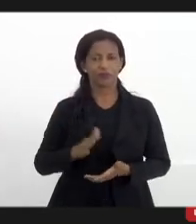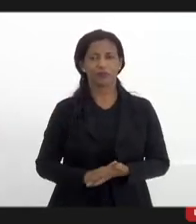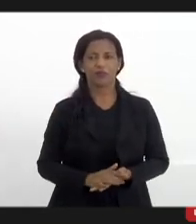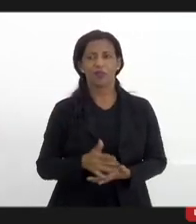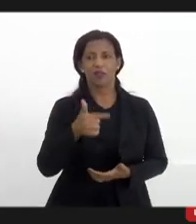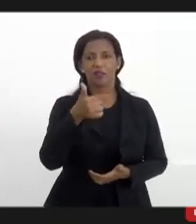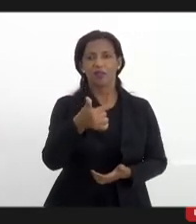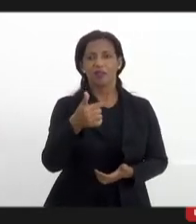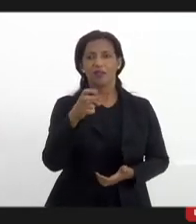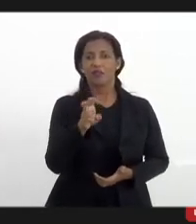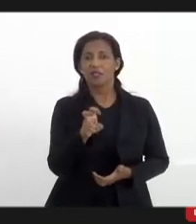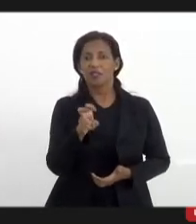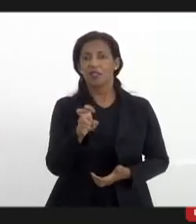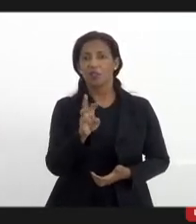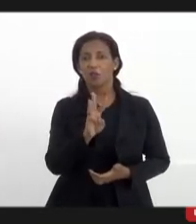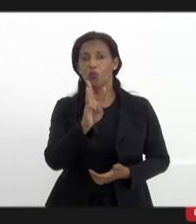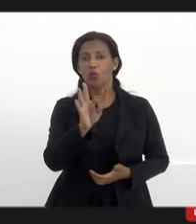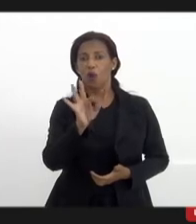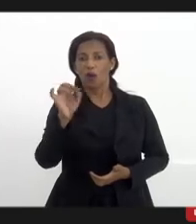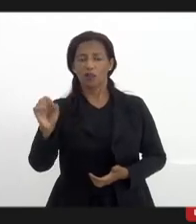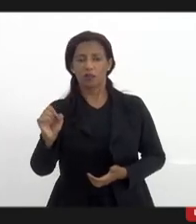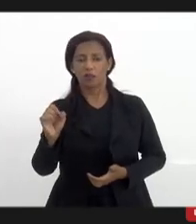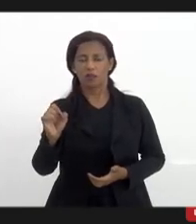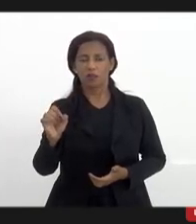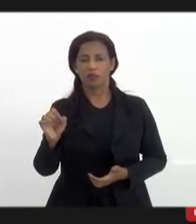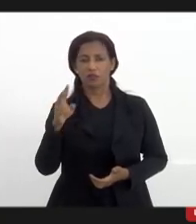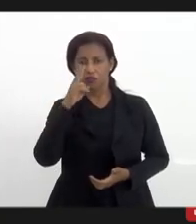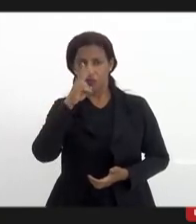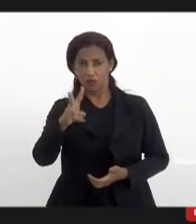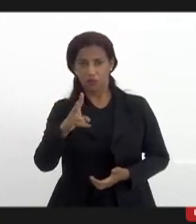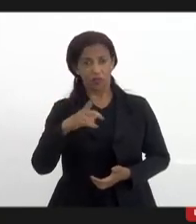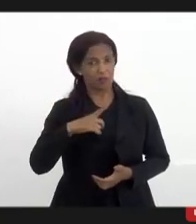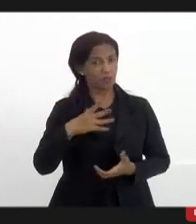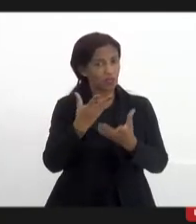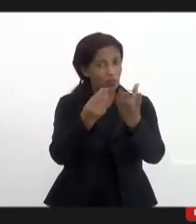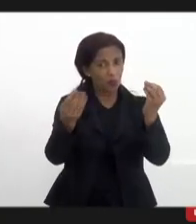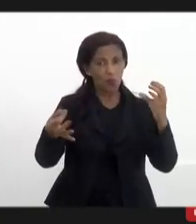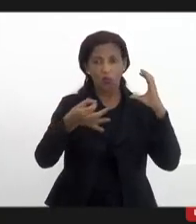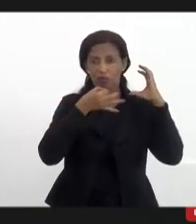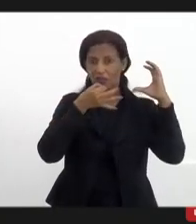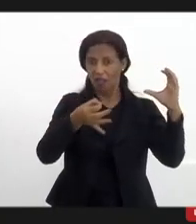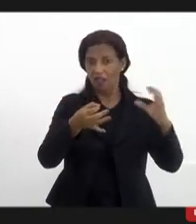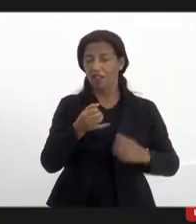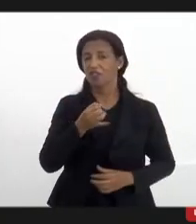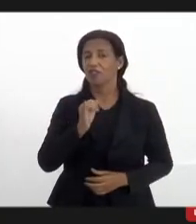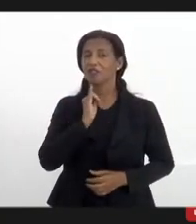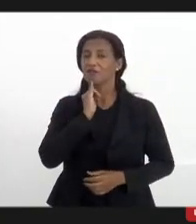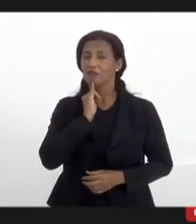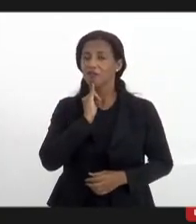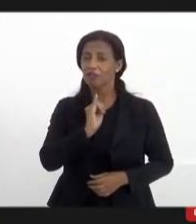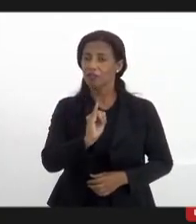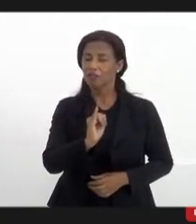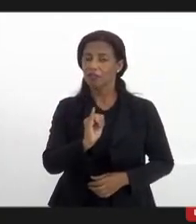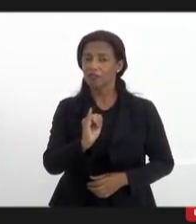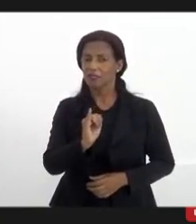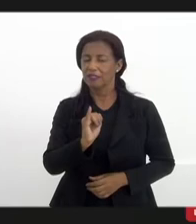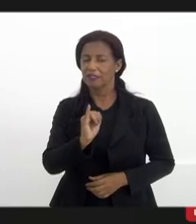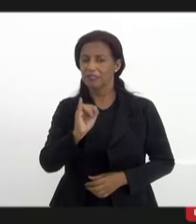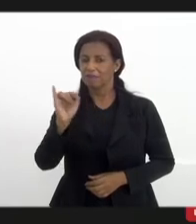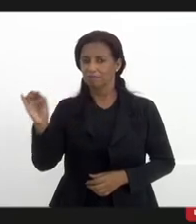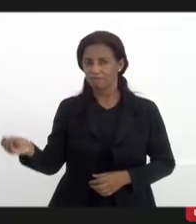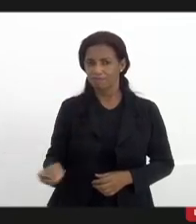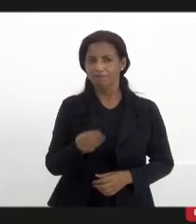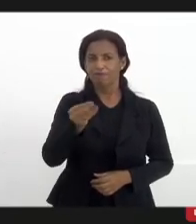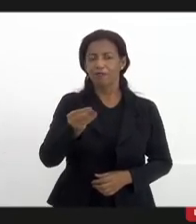25 watts de potência porém existem muitas rádios comunitárias infelizmente outorgadas